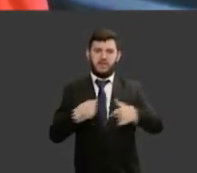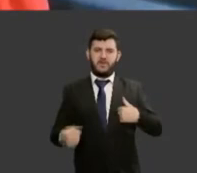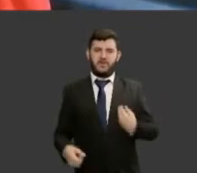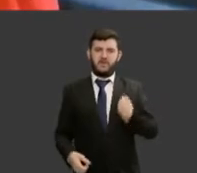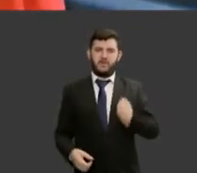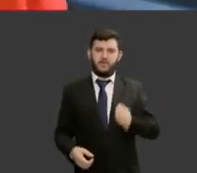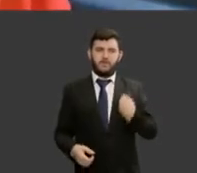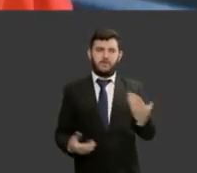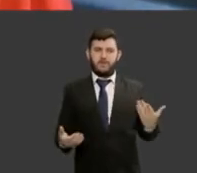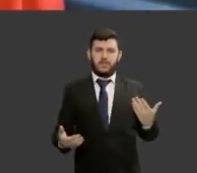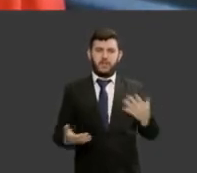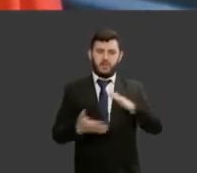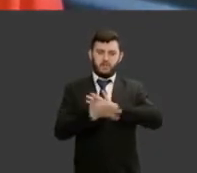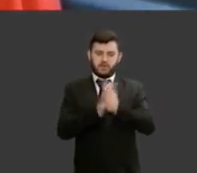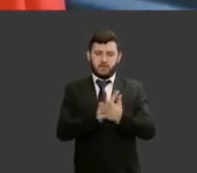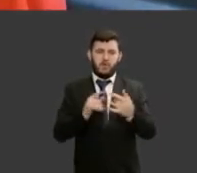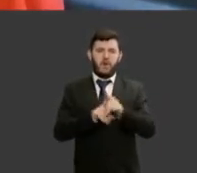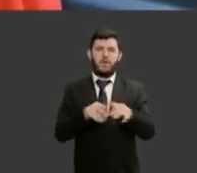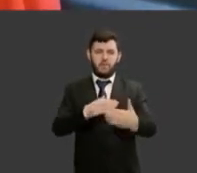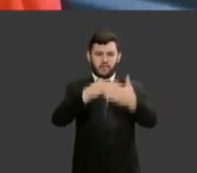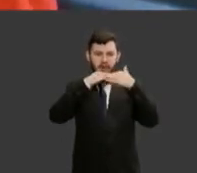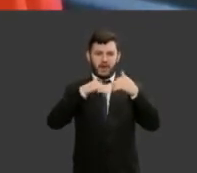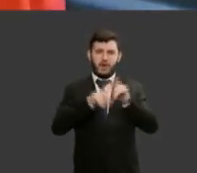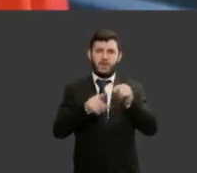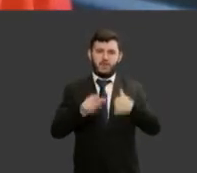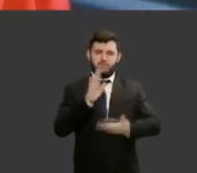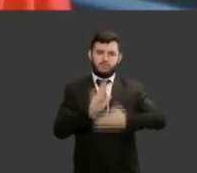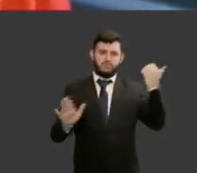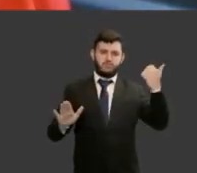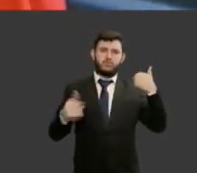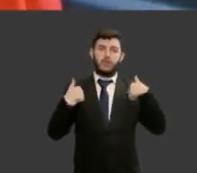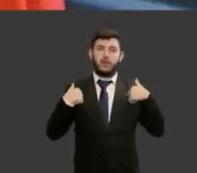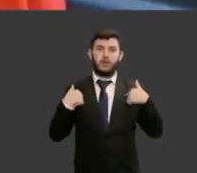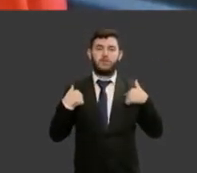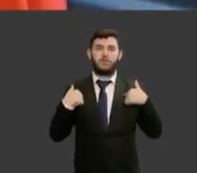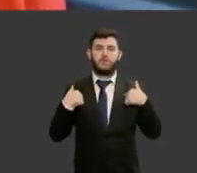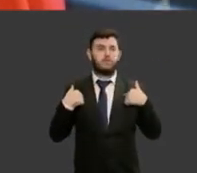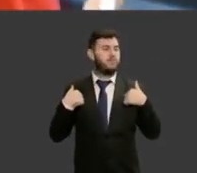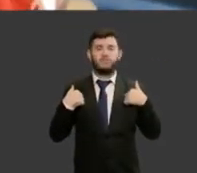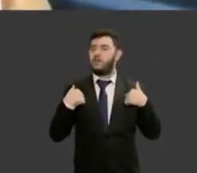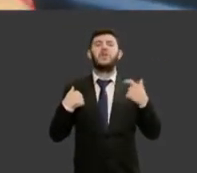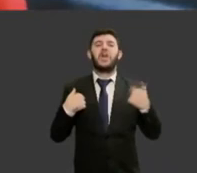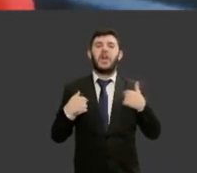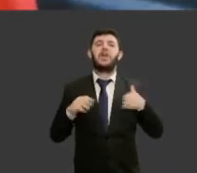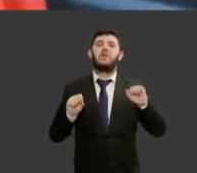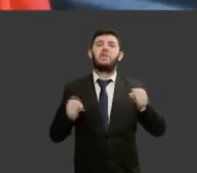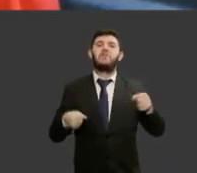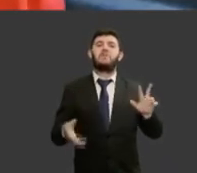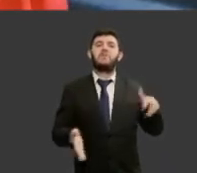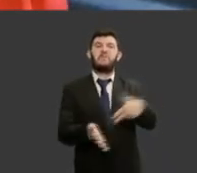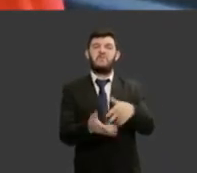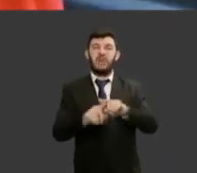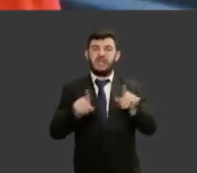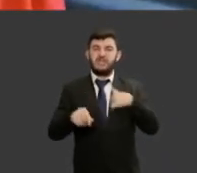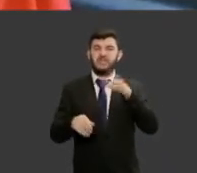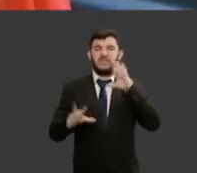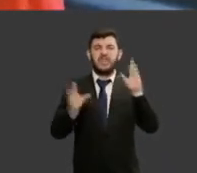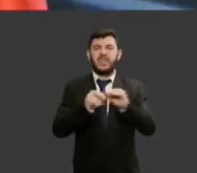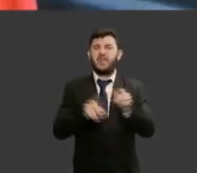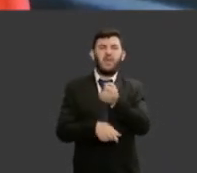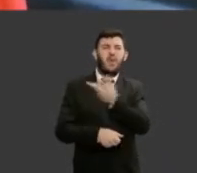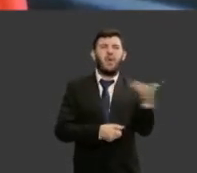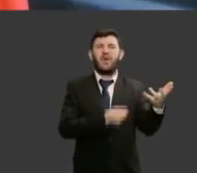mas nós temos que lembrar que muitas mulheres ainda são impedidas de estar ainda são impedidas de realizar o que